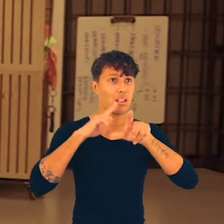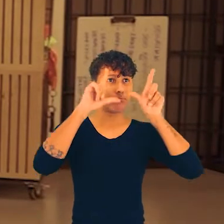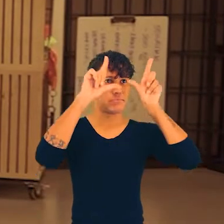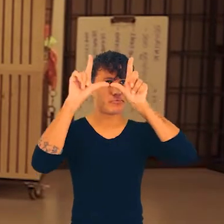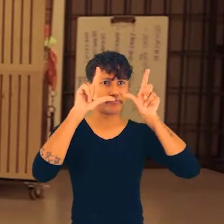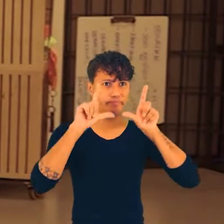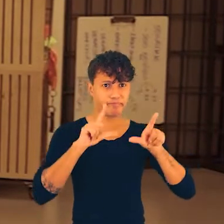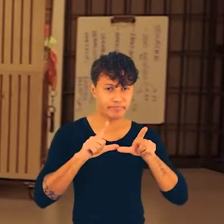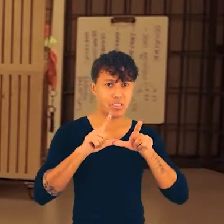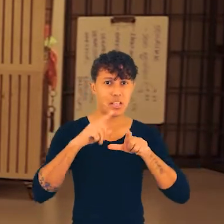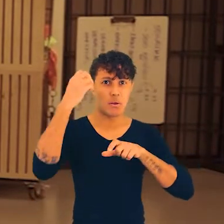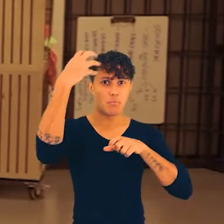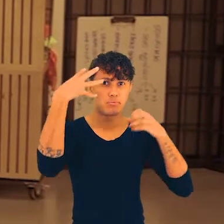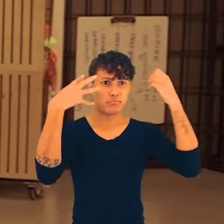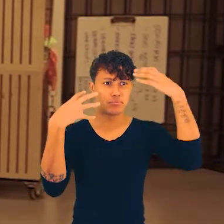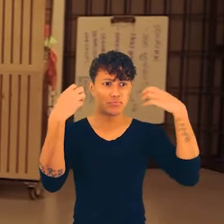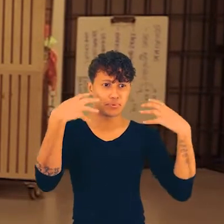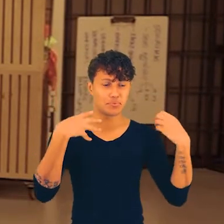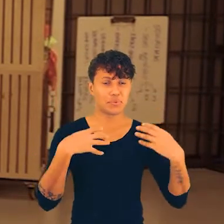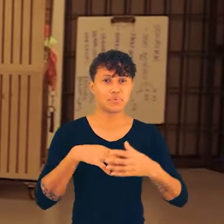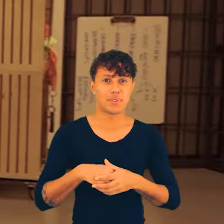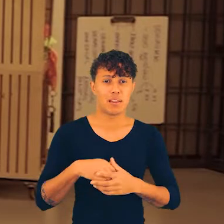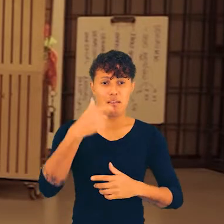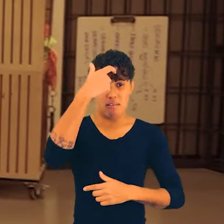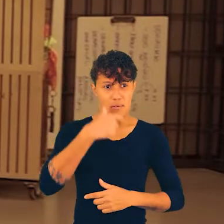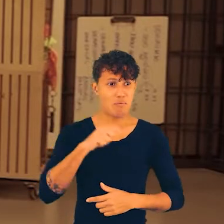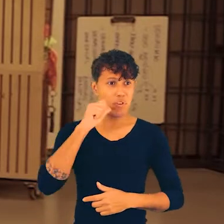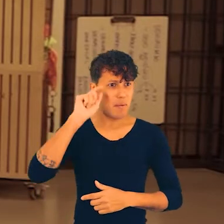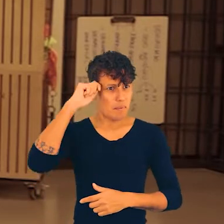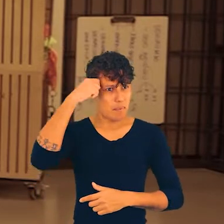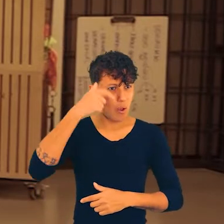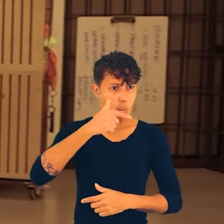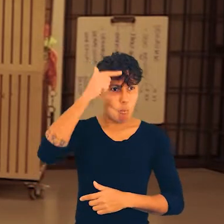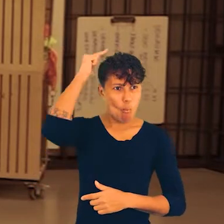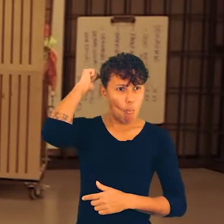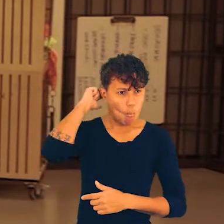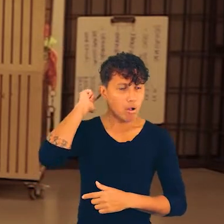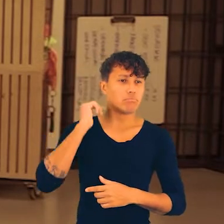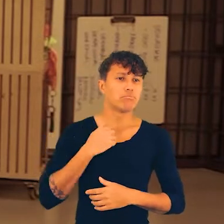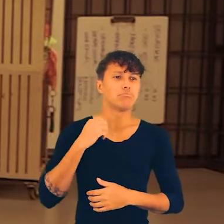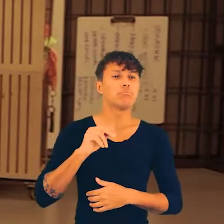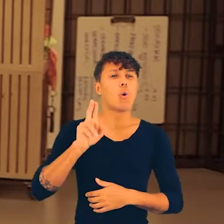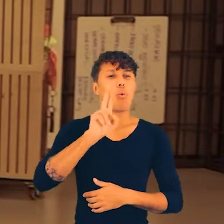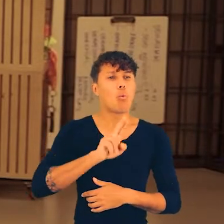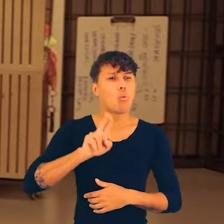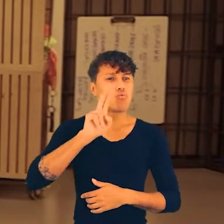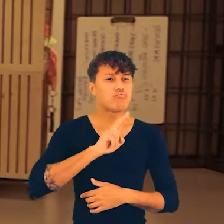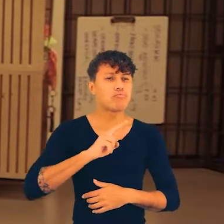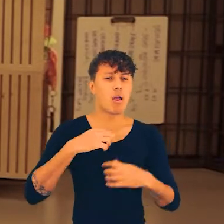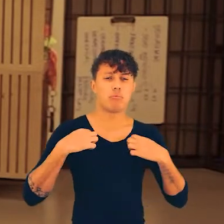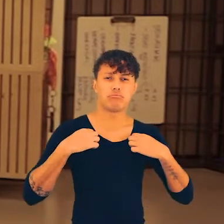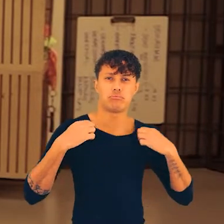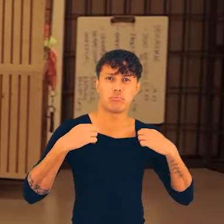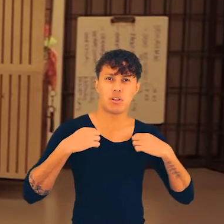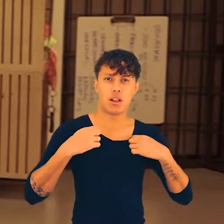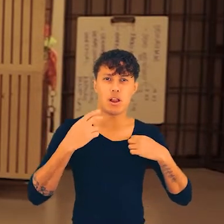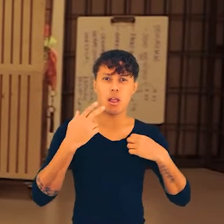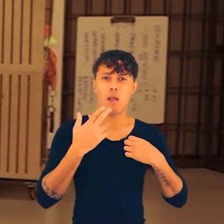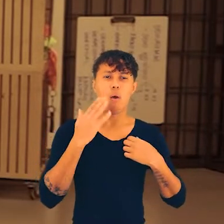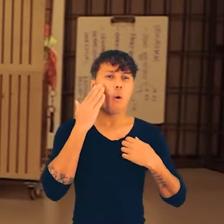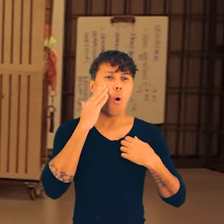alguns quadros e algumas iluminações. Eu sou uma mulher negra, careca, estou usando uma camiseta